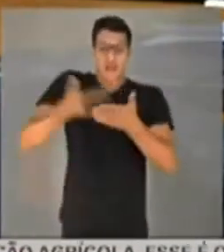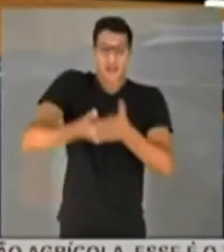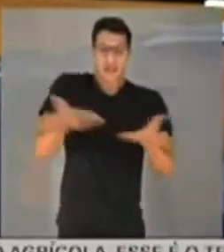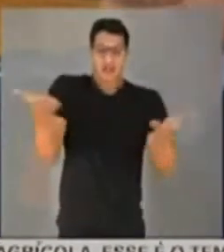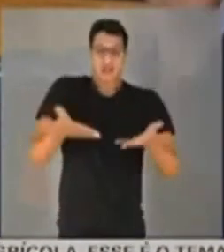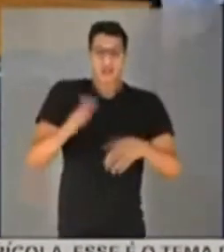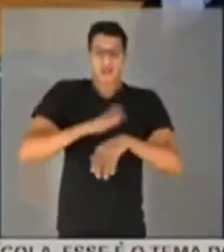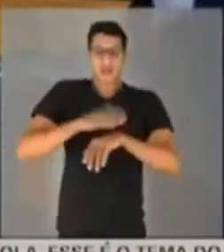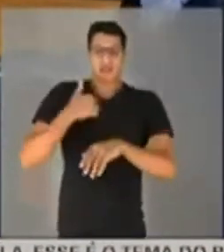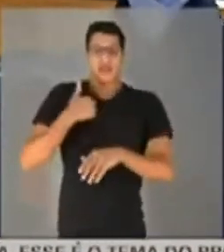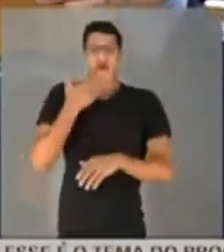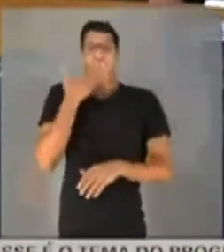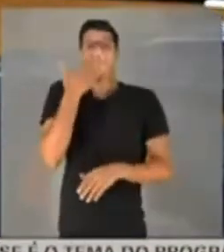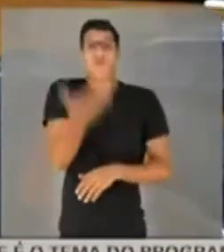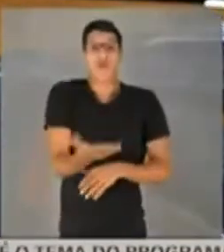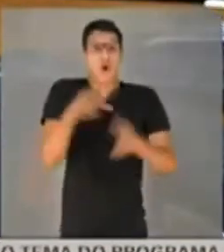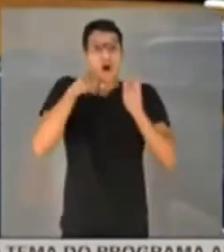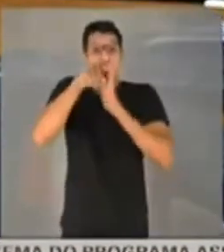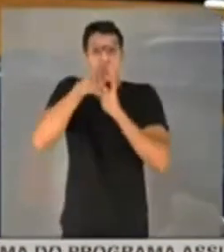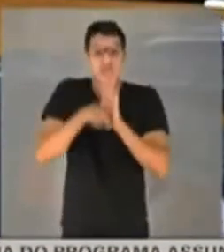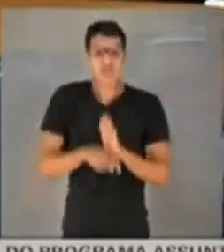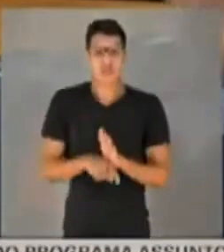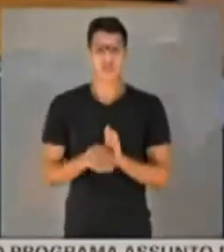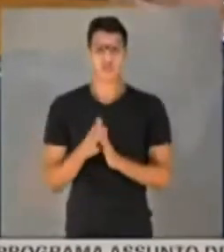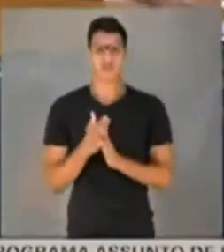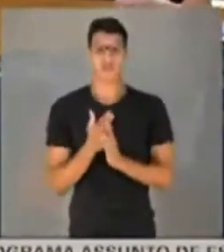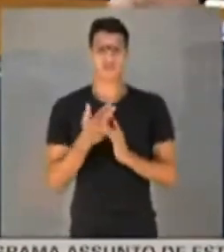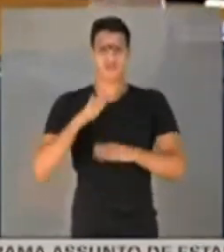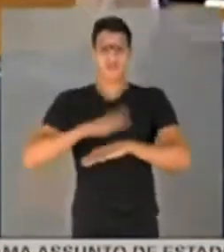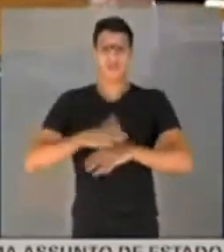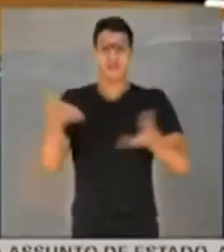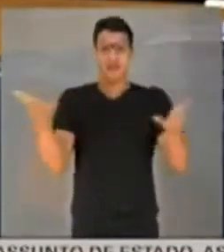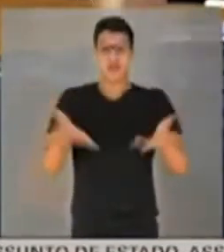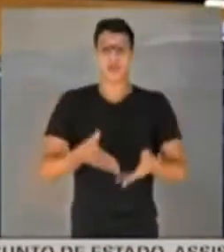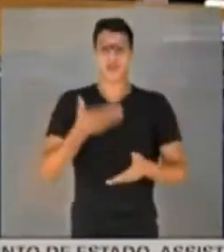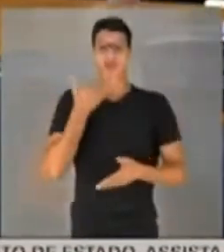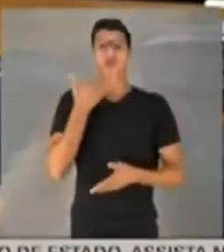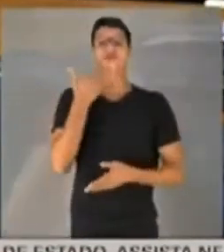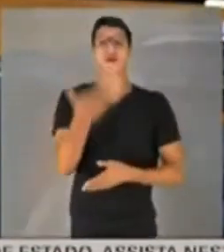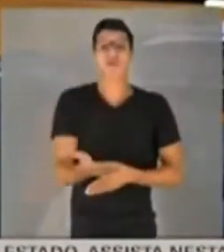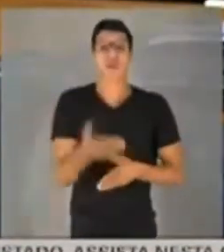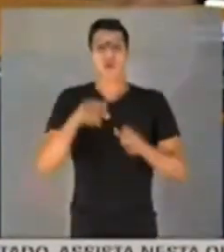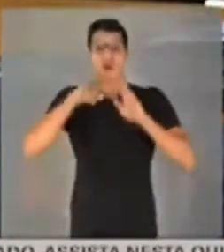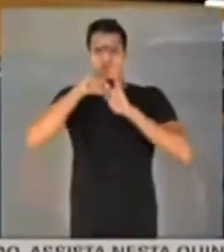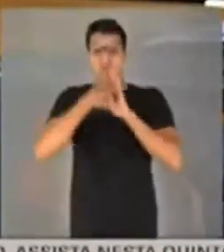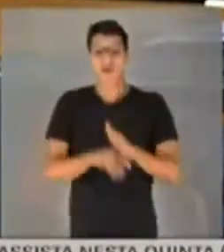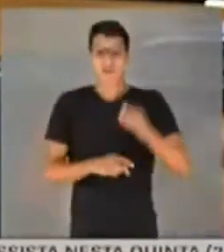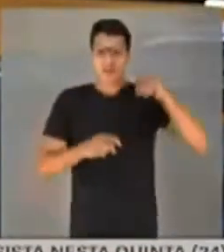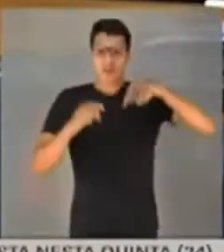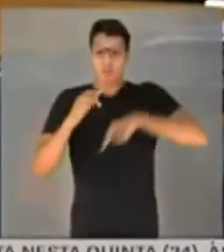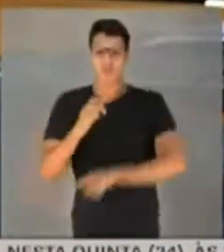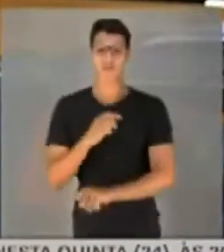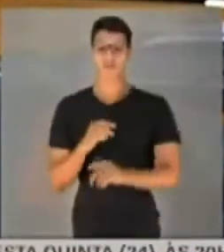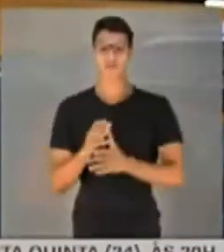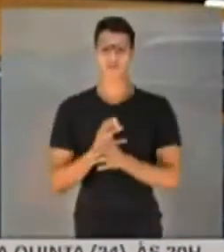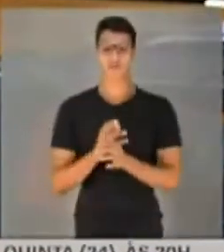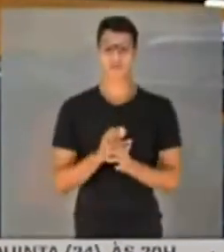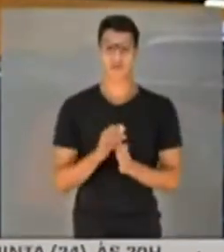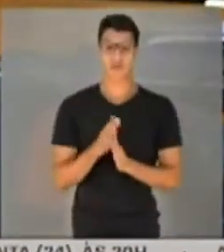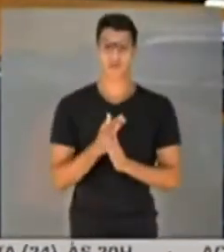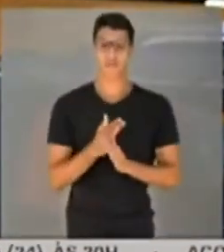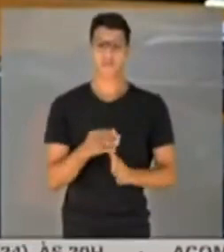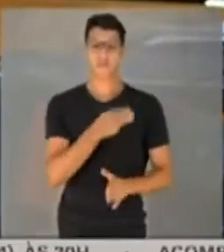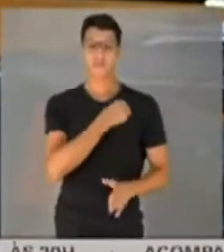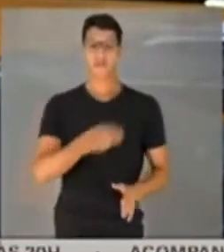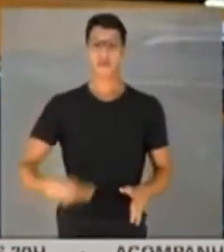momento. E eu sou a favor que se investigue. Nesse caso, sou a favor que se investigue profundamente. E o ministro Salles... Mas